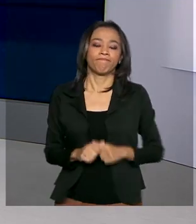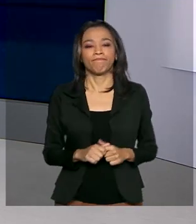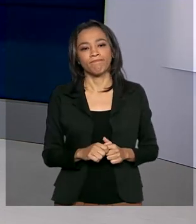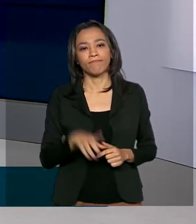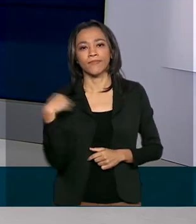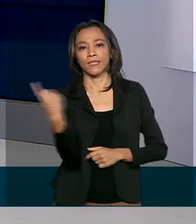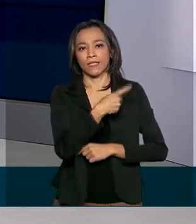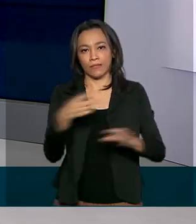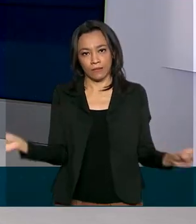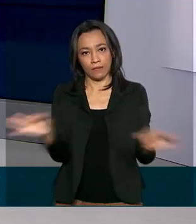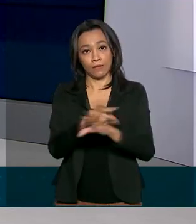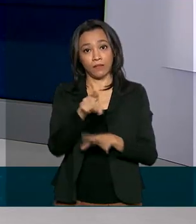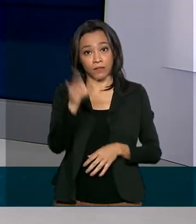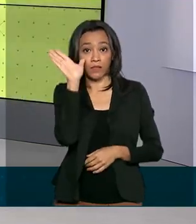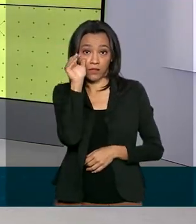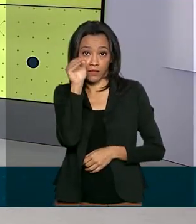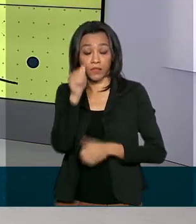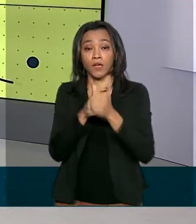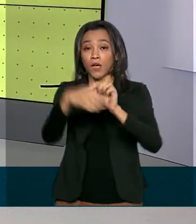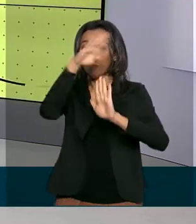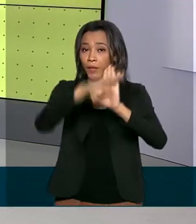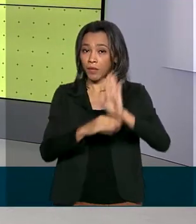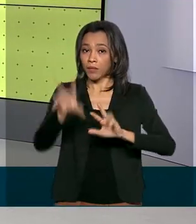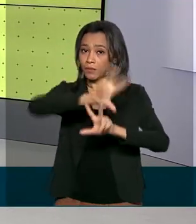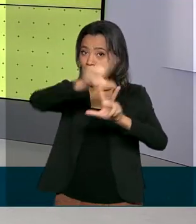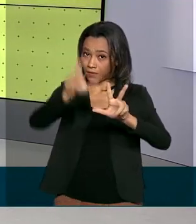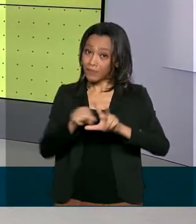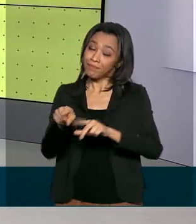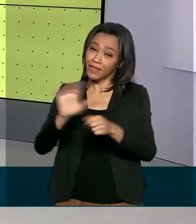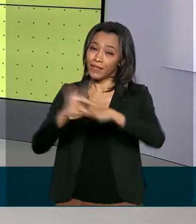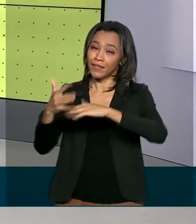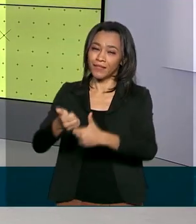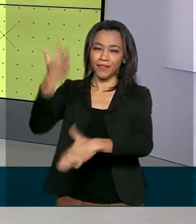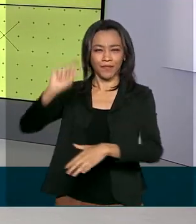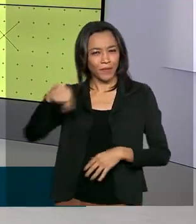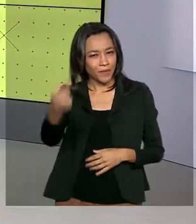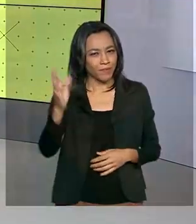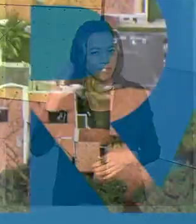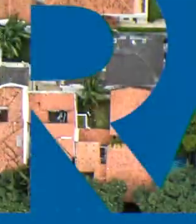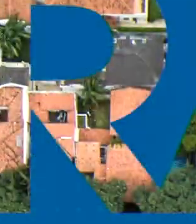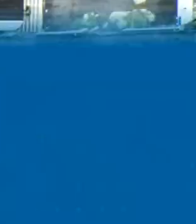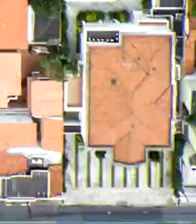A gente fica por aqui. Acompanhe nossa programação também pelas redes sociais. Até a próxima edição. Tchau.